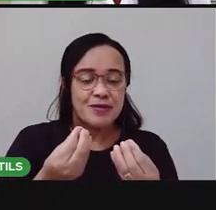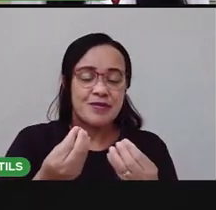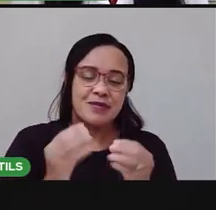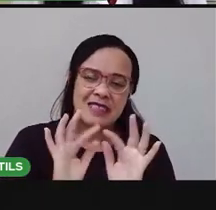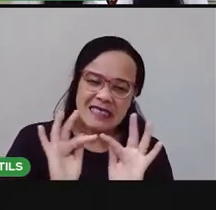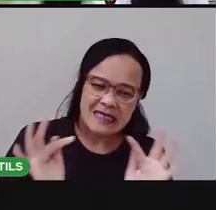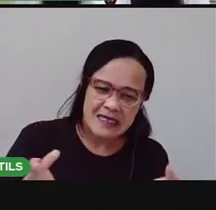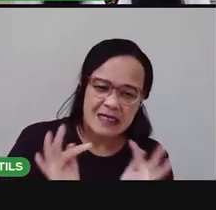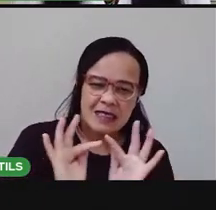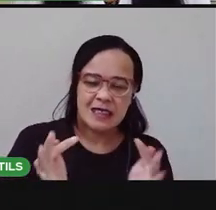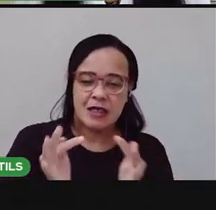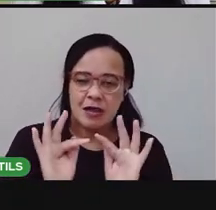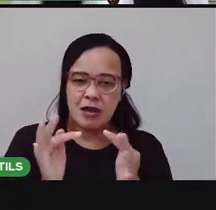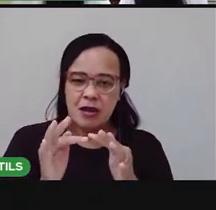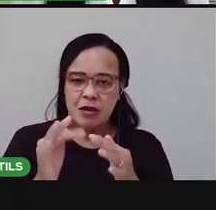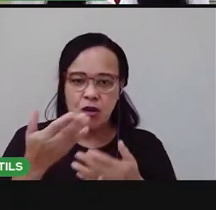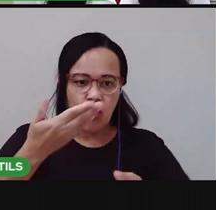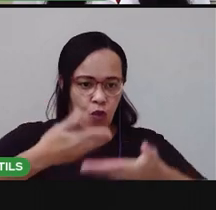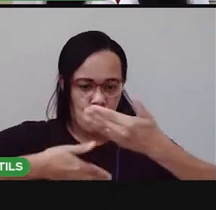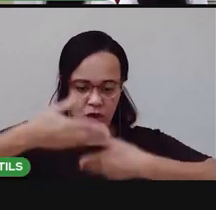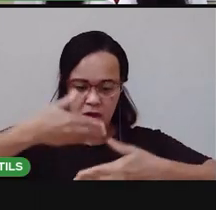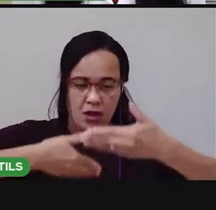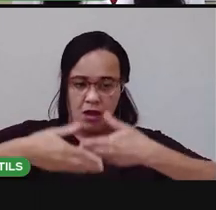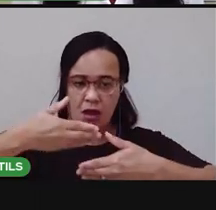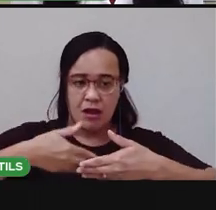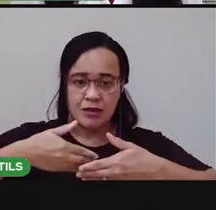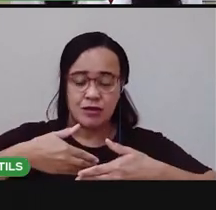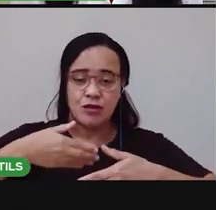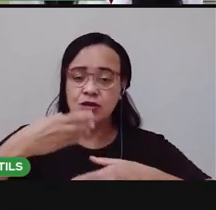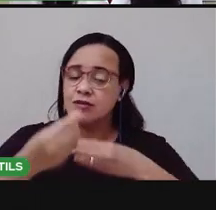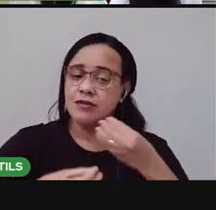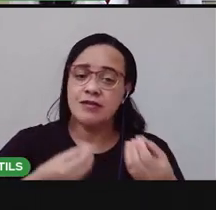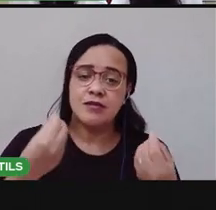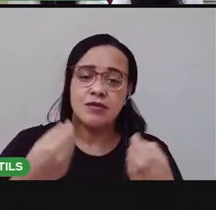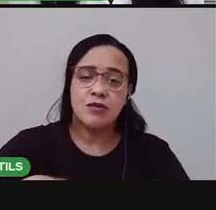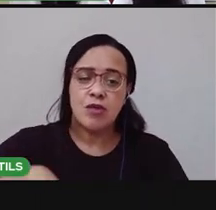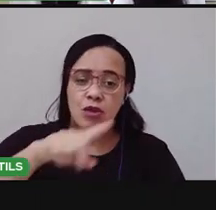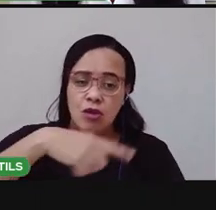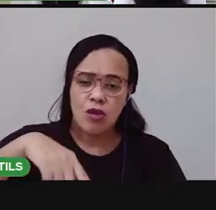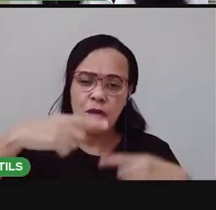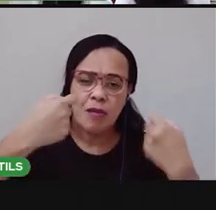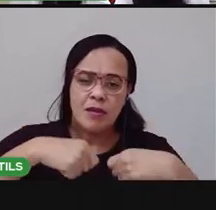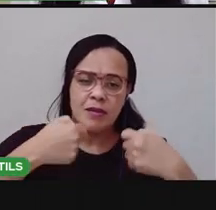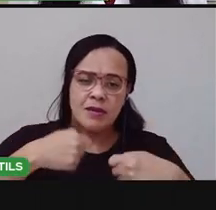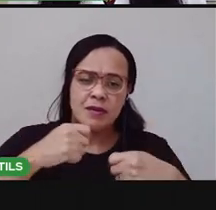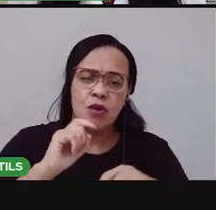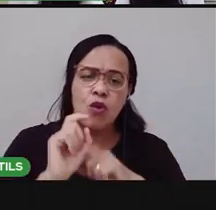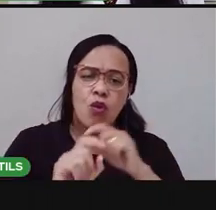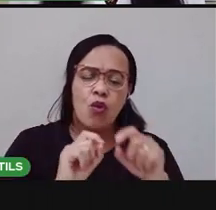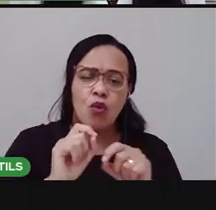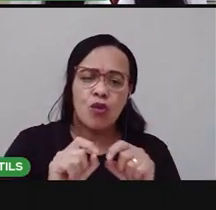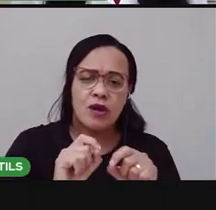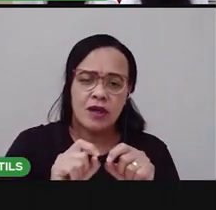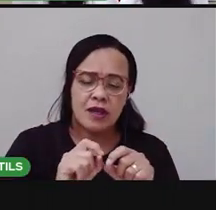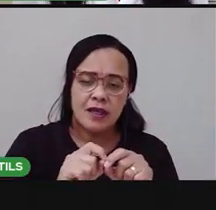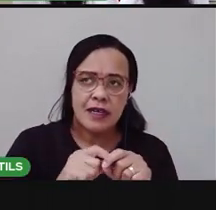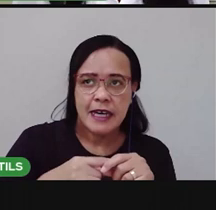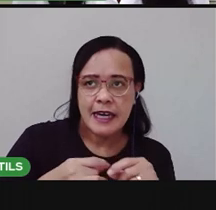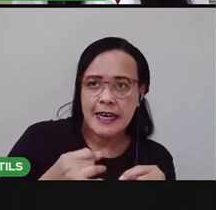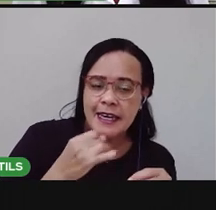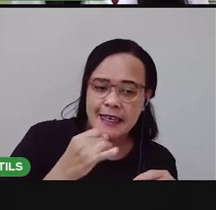Como a gente já discutiu em outra aula. Esses cuidados vão além de tomar banho todos os dias,